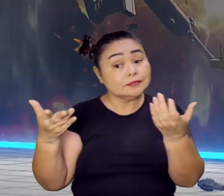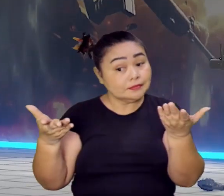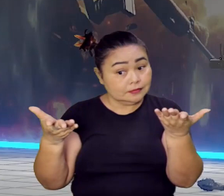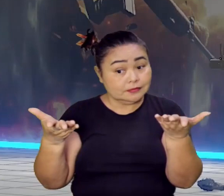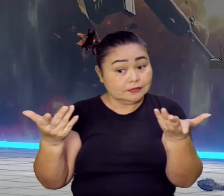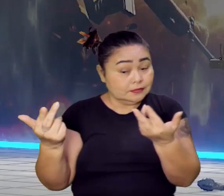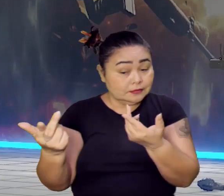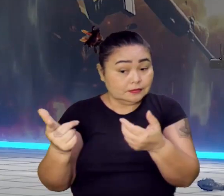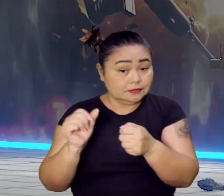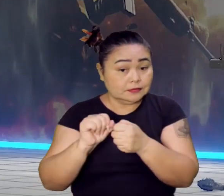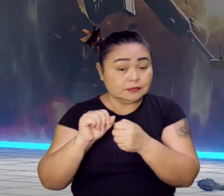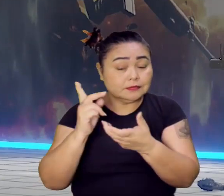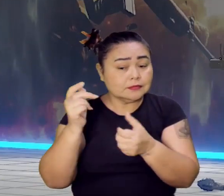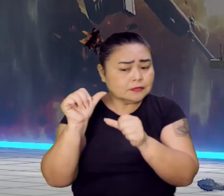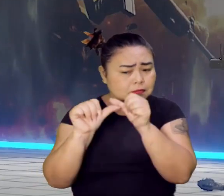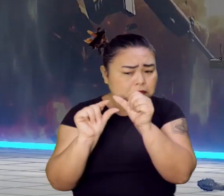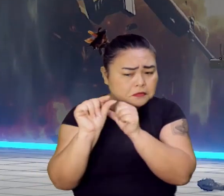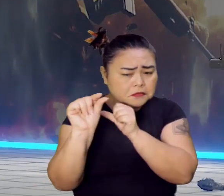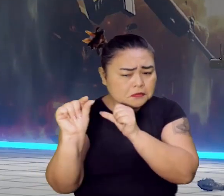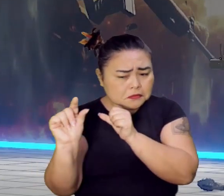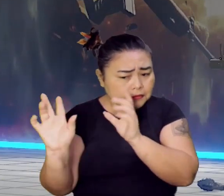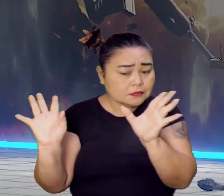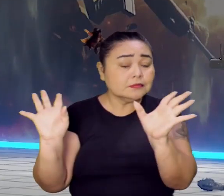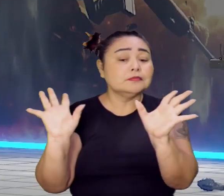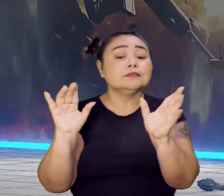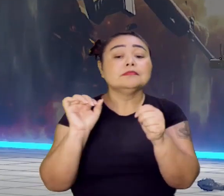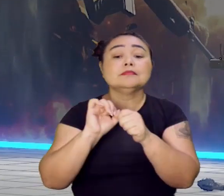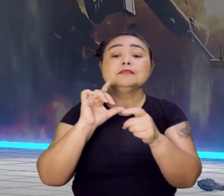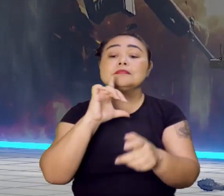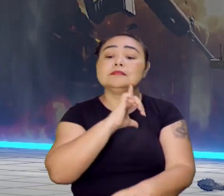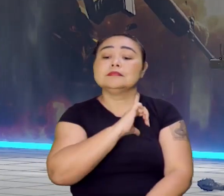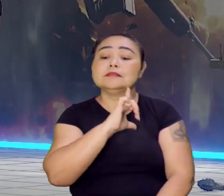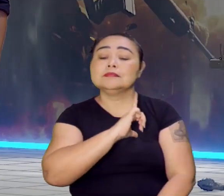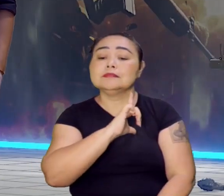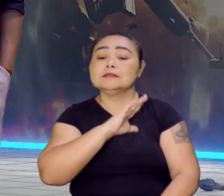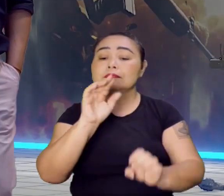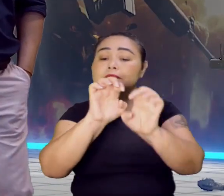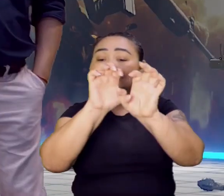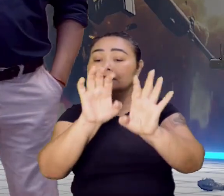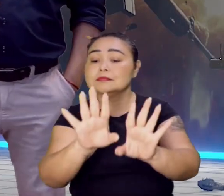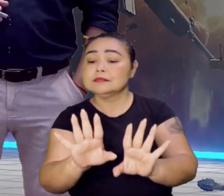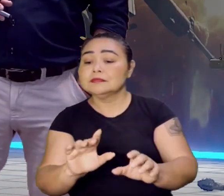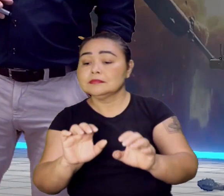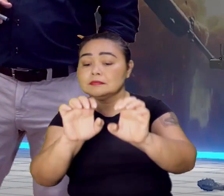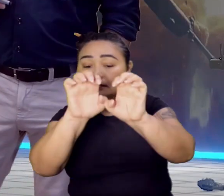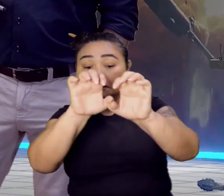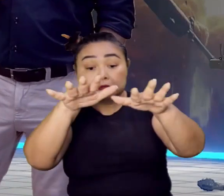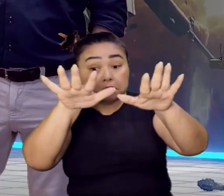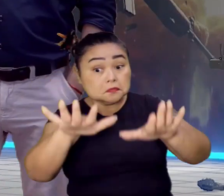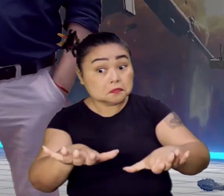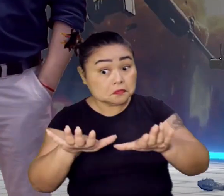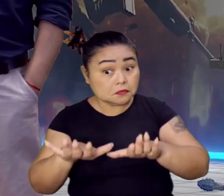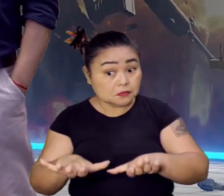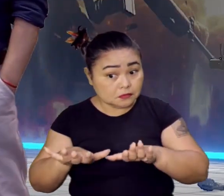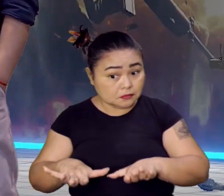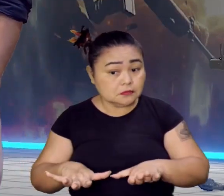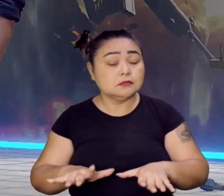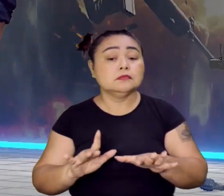com algumas mudanças. Então, nós temos aí a estrutura sendo permanecida. Então,